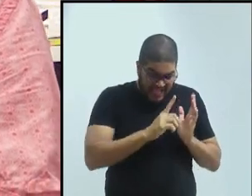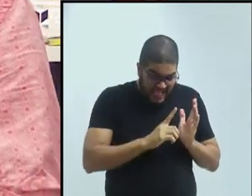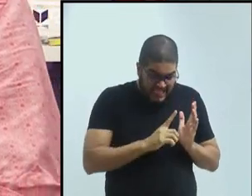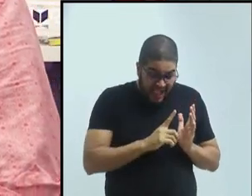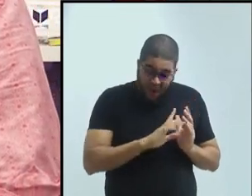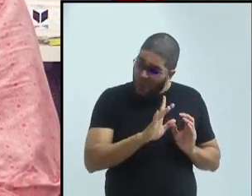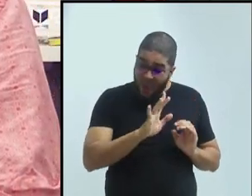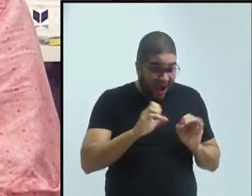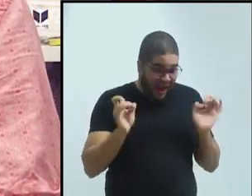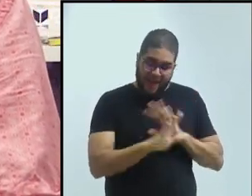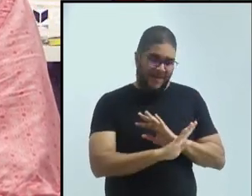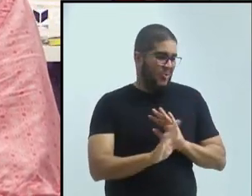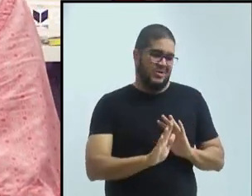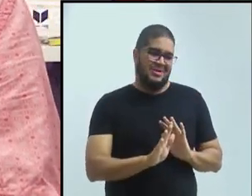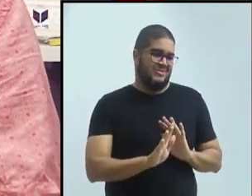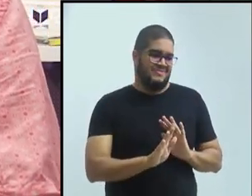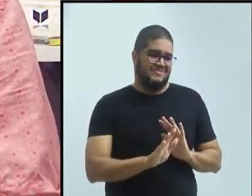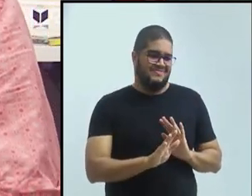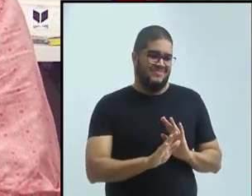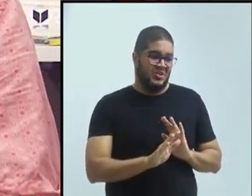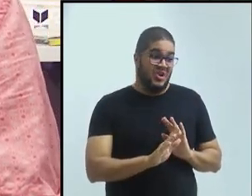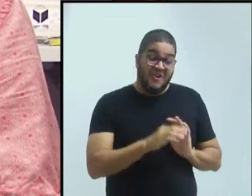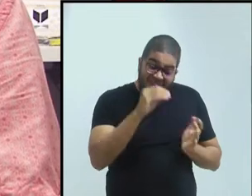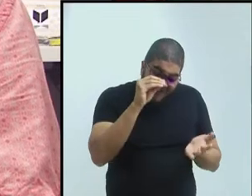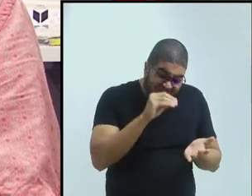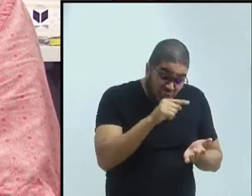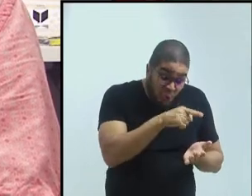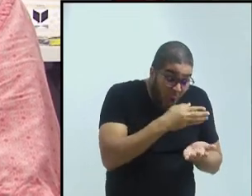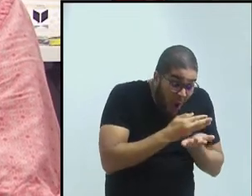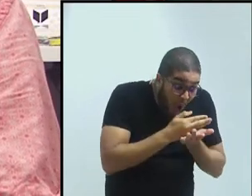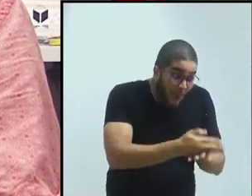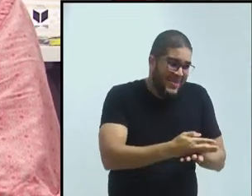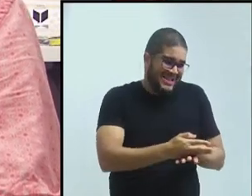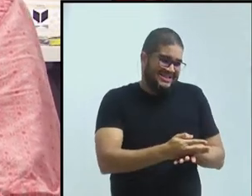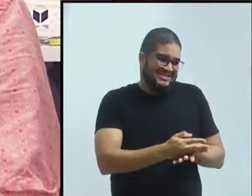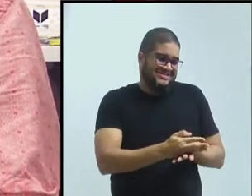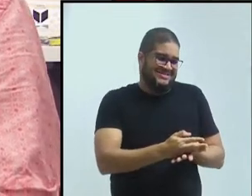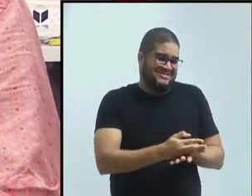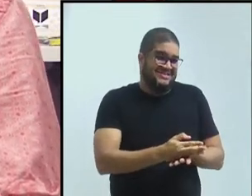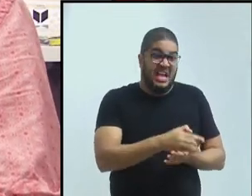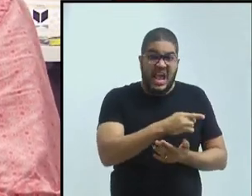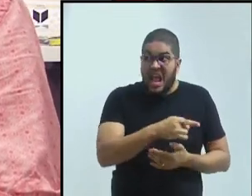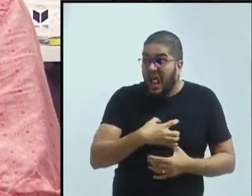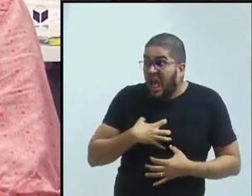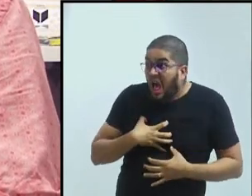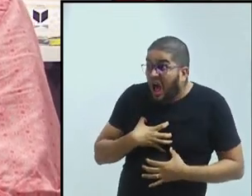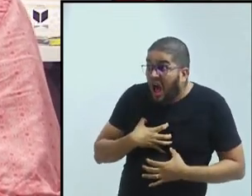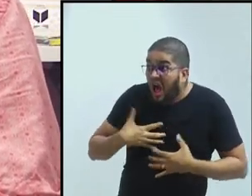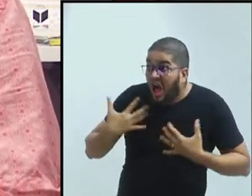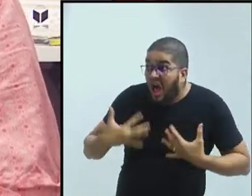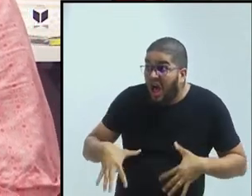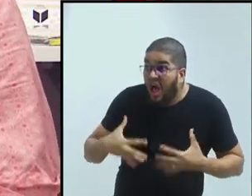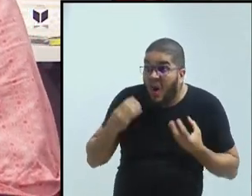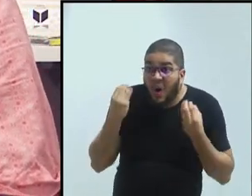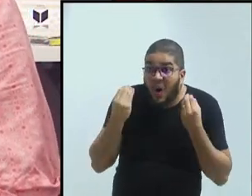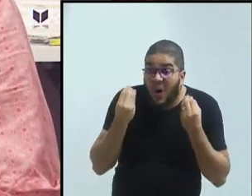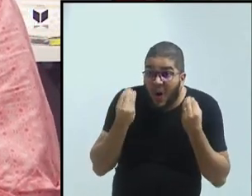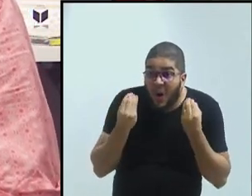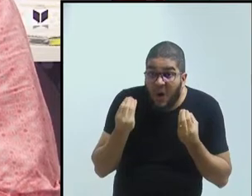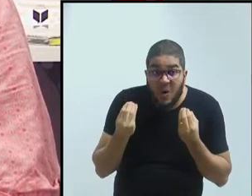E eu acho que deve ter sido muito duro para ela ouvir isso, porque os outros colegas dela estavam